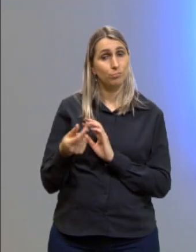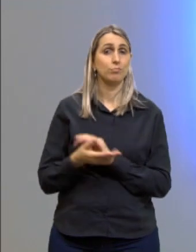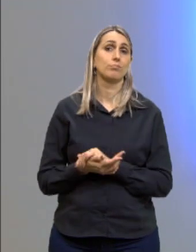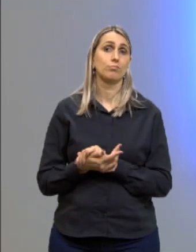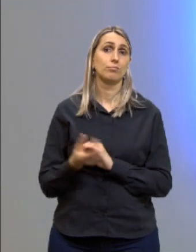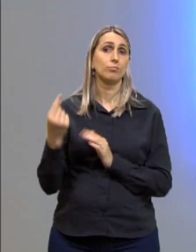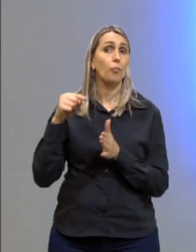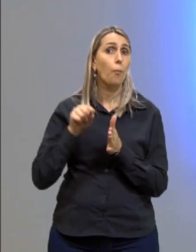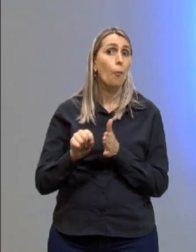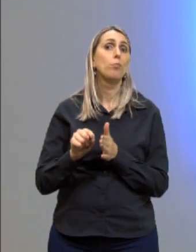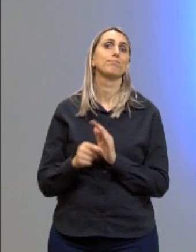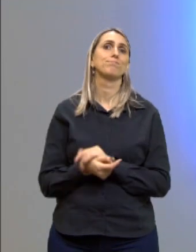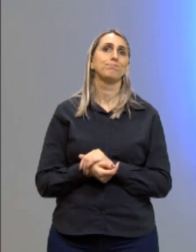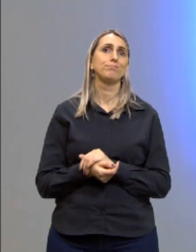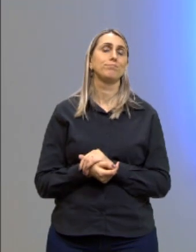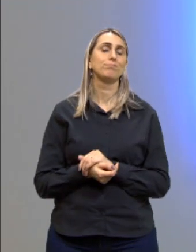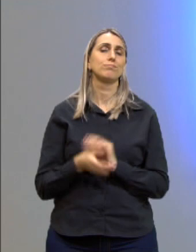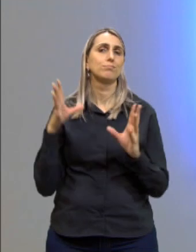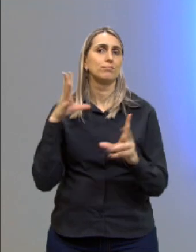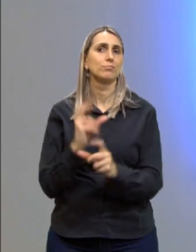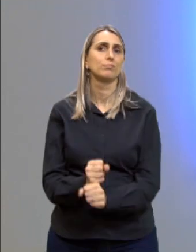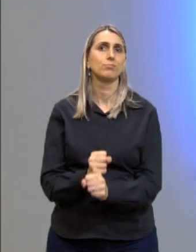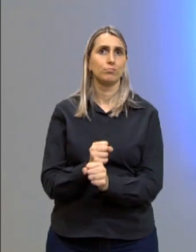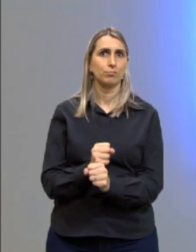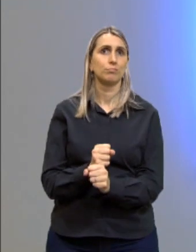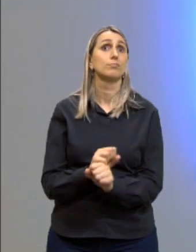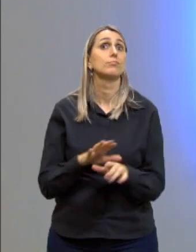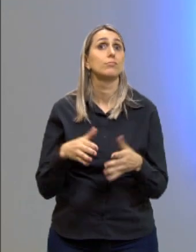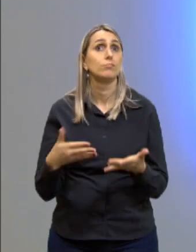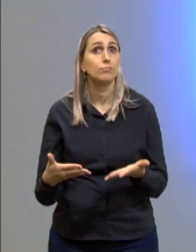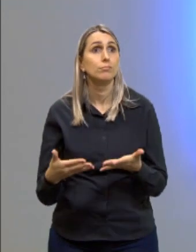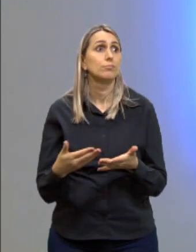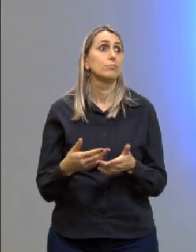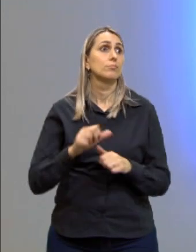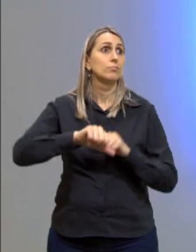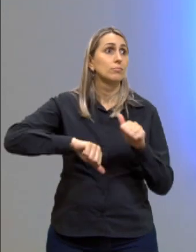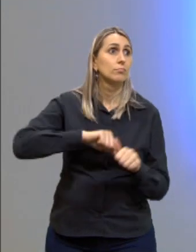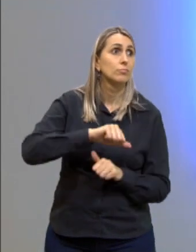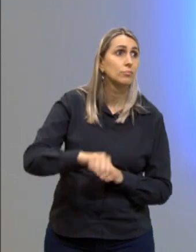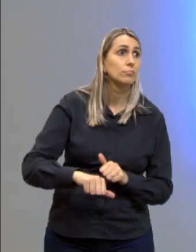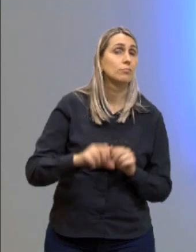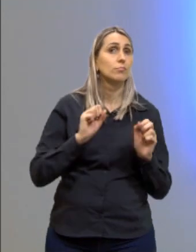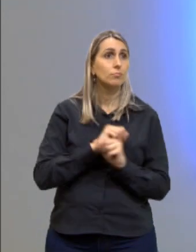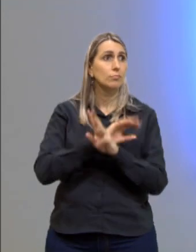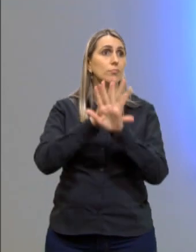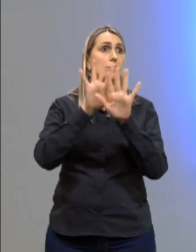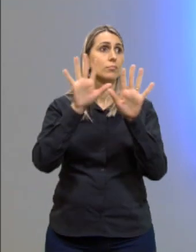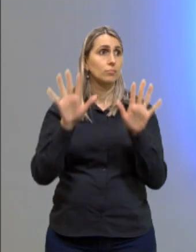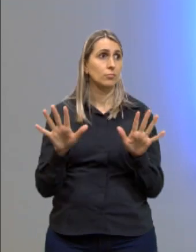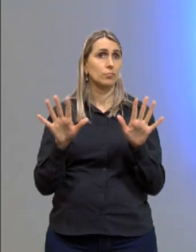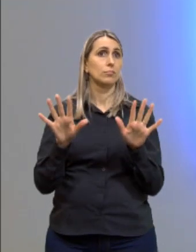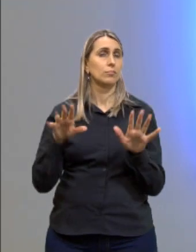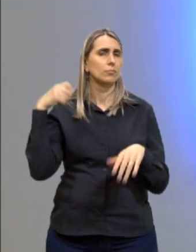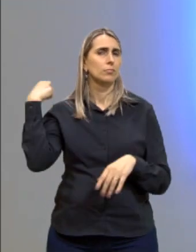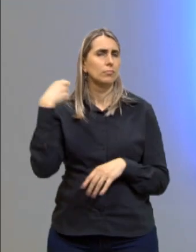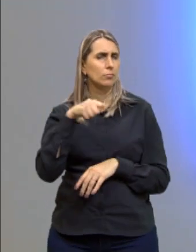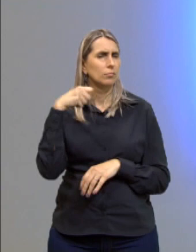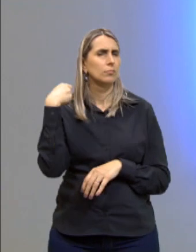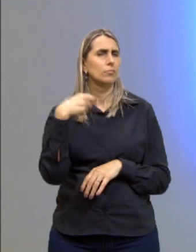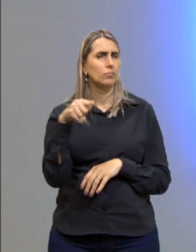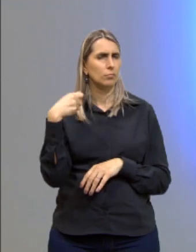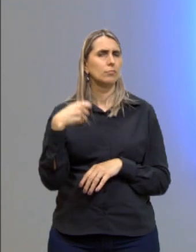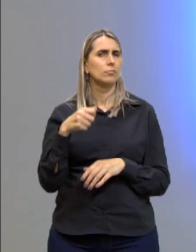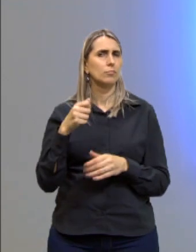Ponto. E aí ela vai concluir. Assim, torna-se clara a necessidade